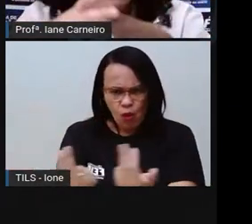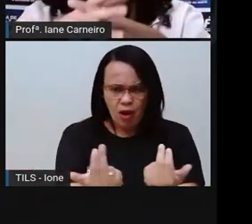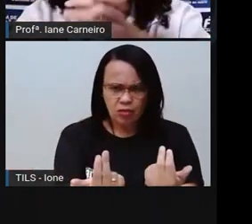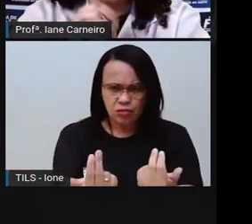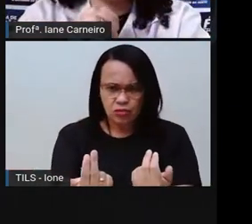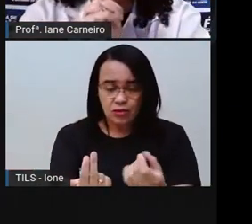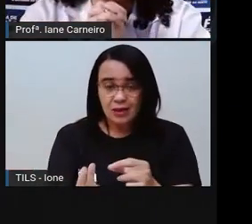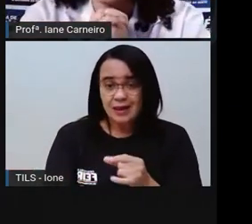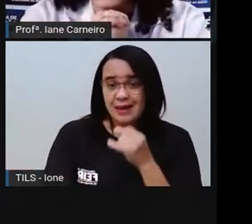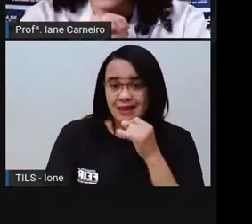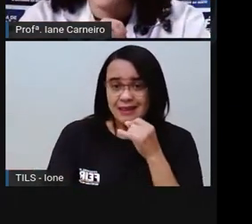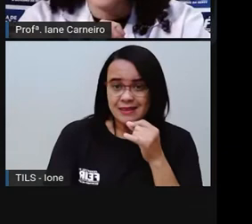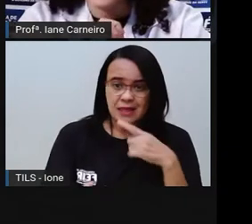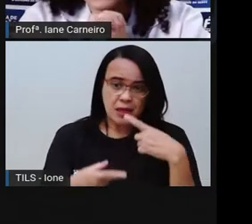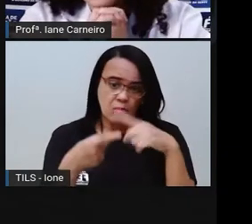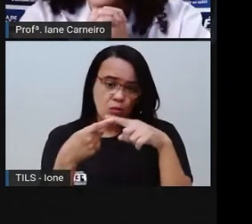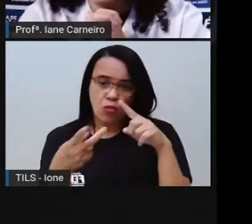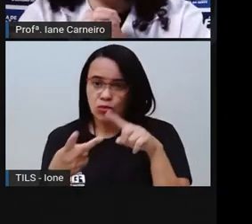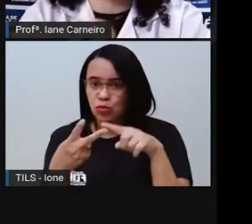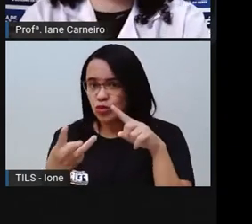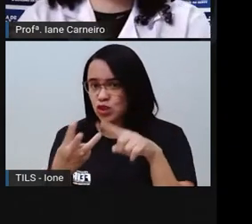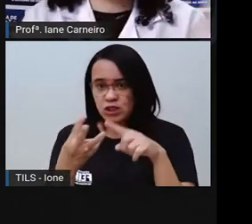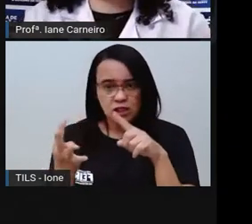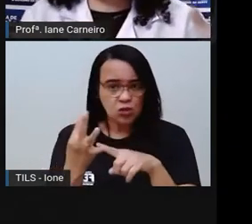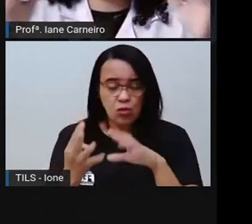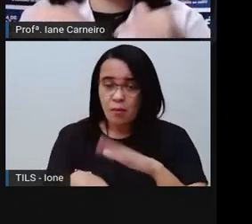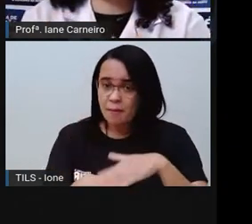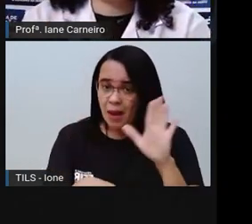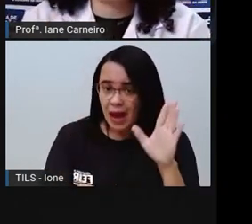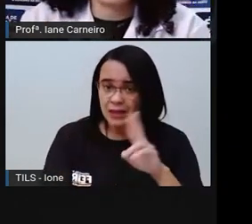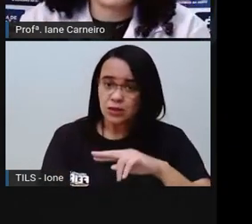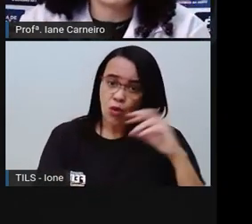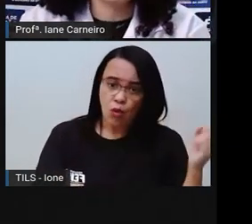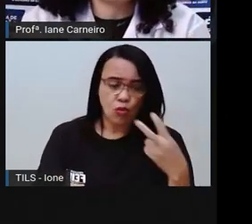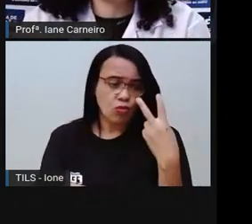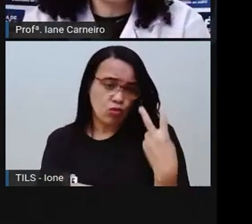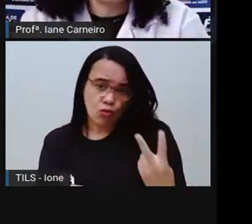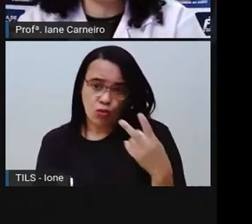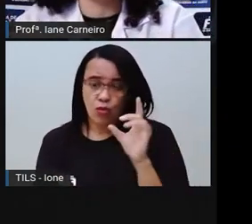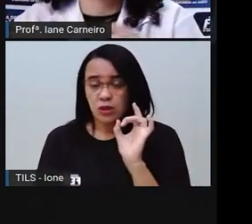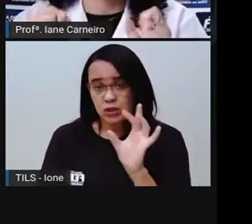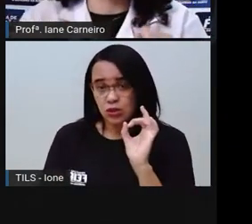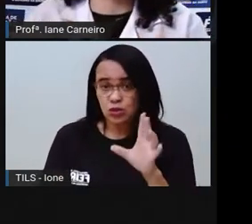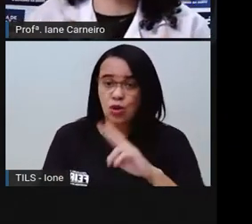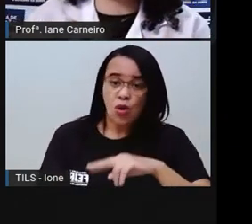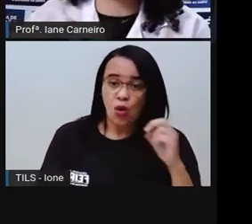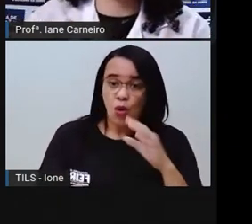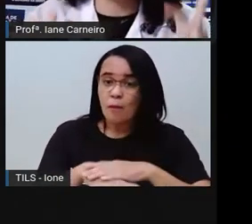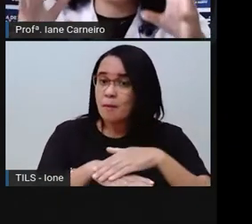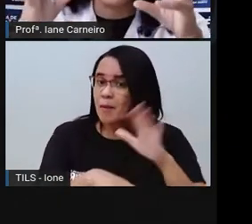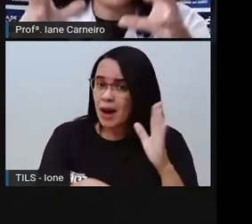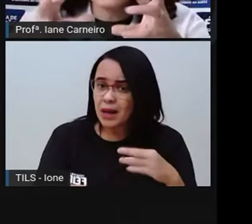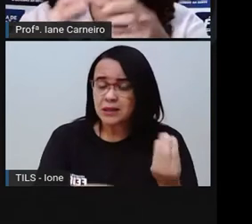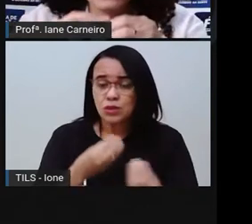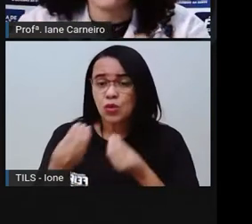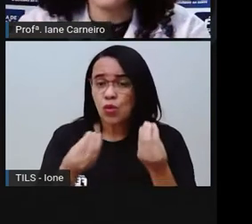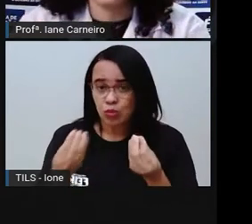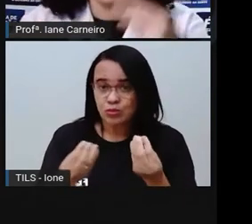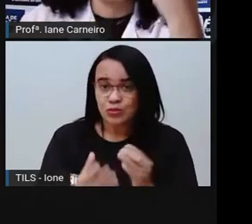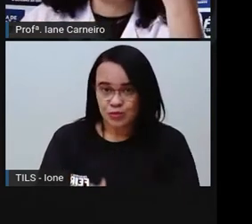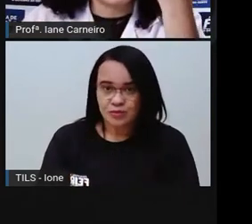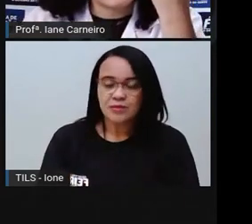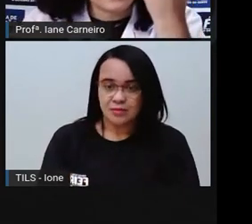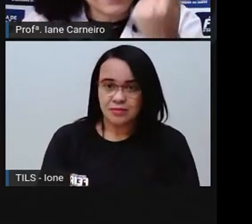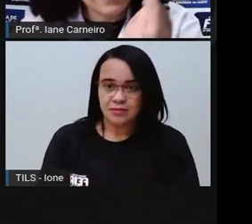pessoas que fazem parte dela, né? Como a gente, a Pró falou aqui o exemplo do aluno, da família do aluno dela. Então, na família desse